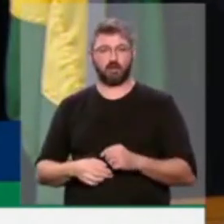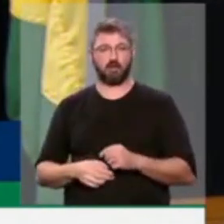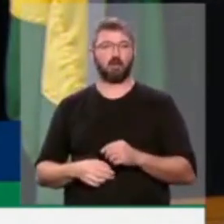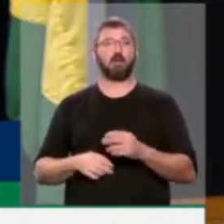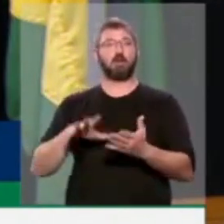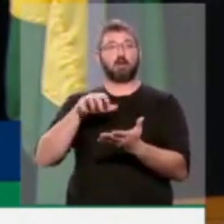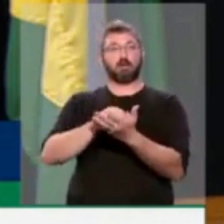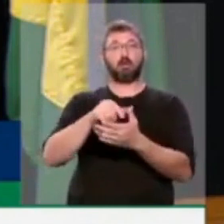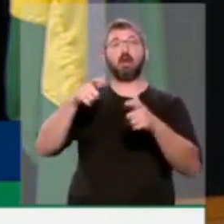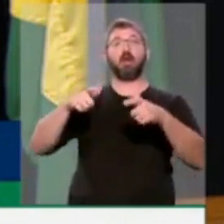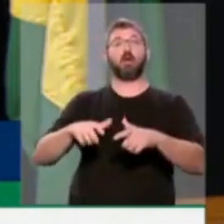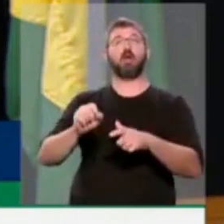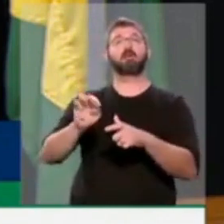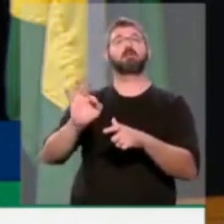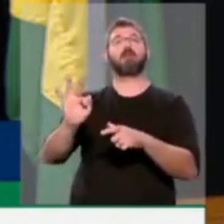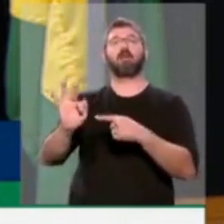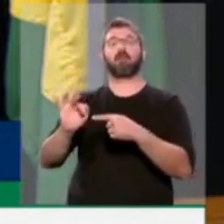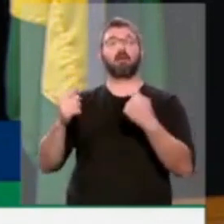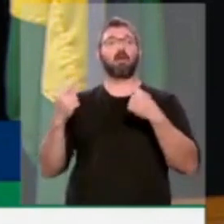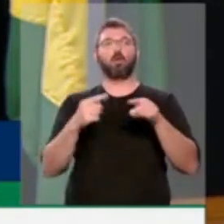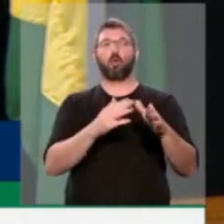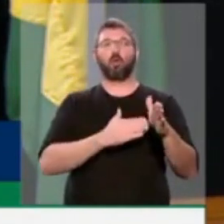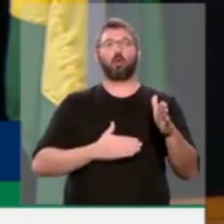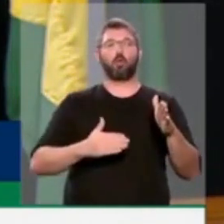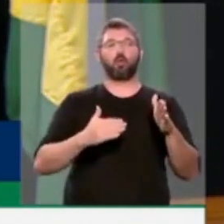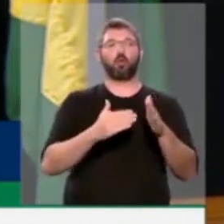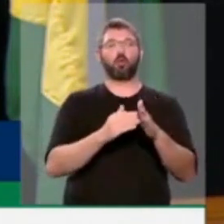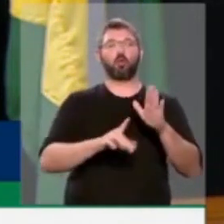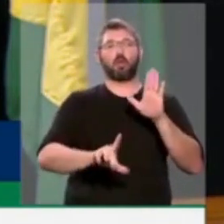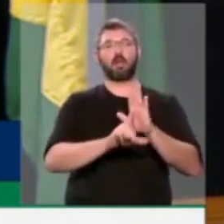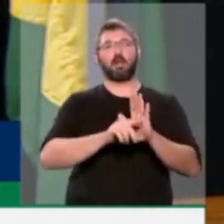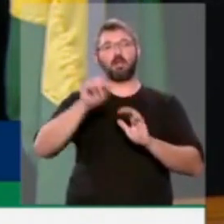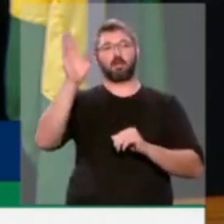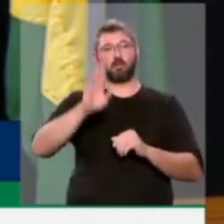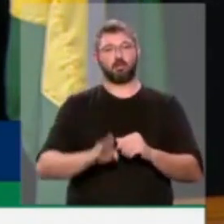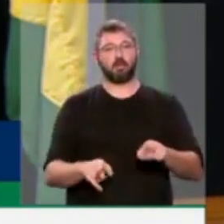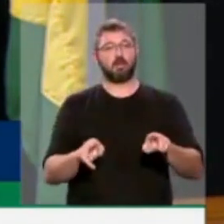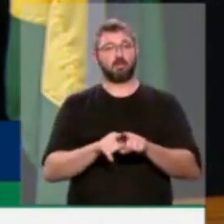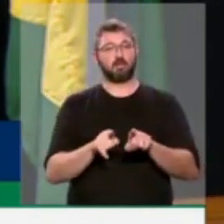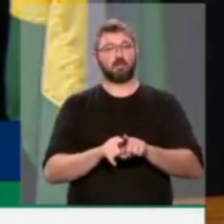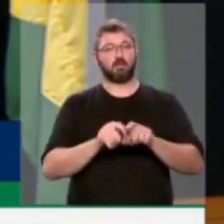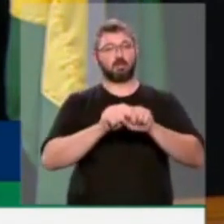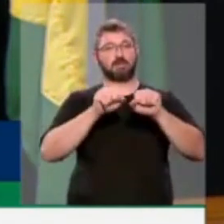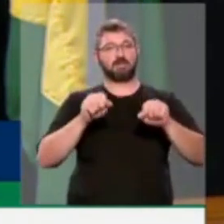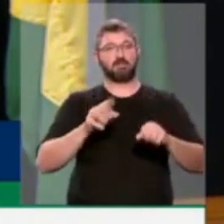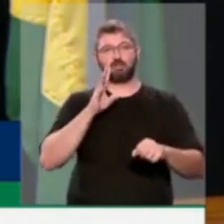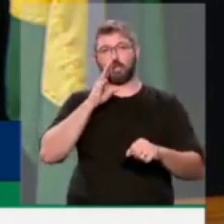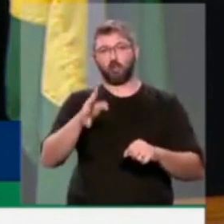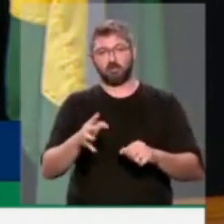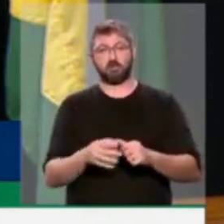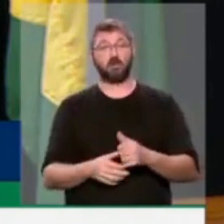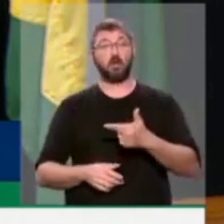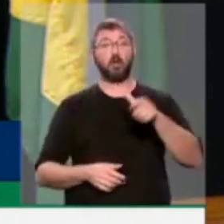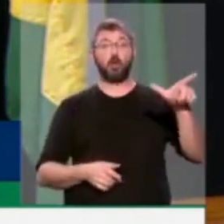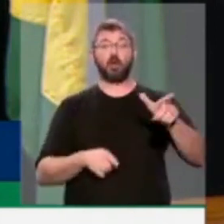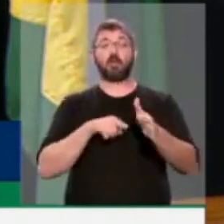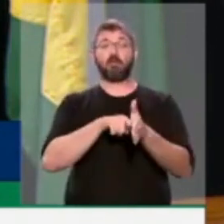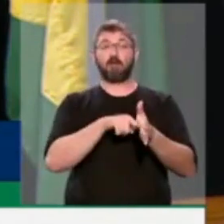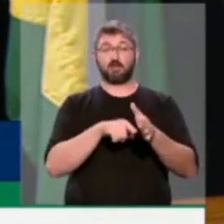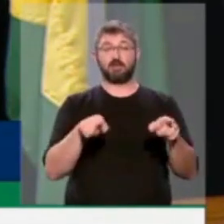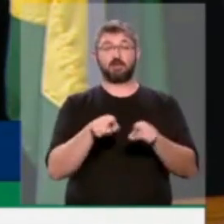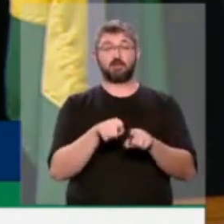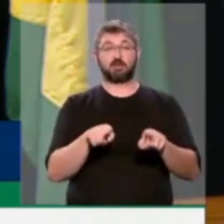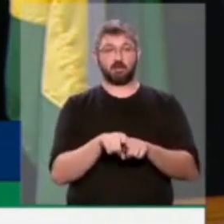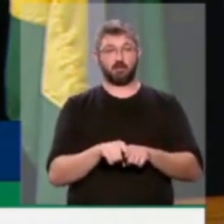instauração no bojo do STF, contrariando totalmente o nosso ordenamento jurídico e o sistema acusatório. E o outro inquérito também dos